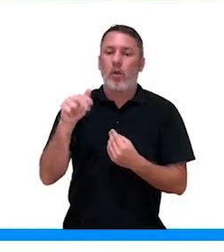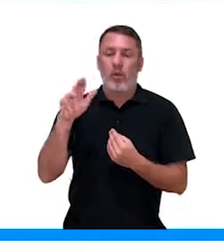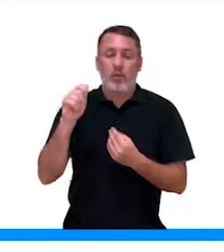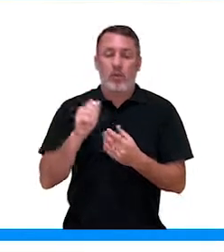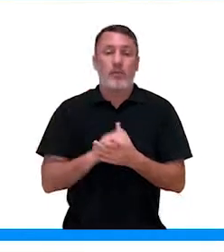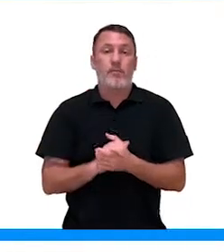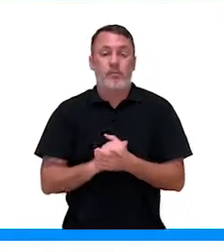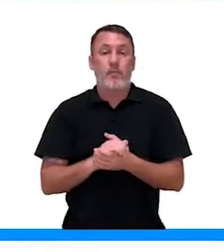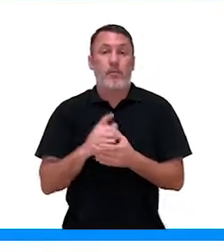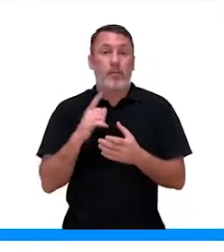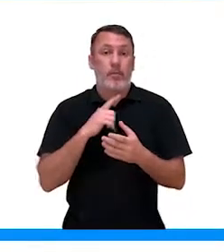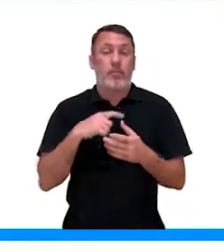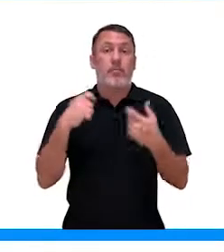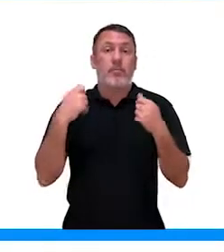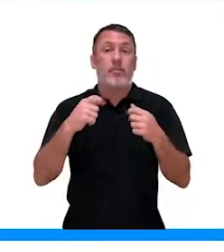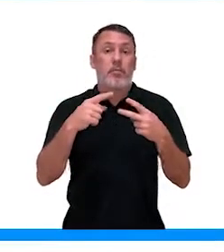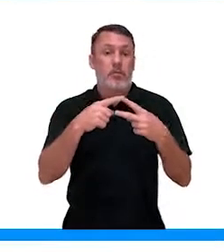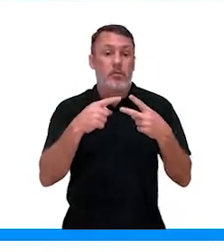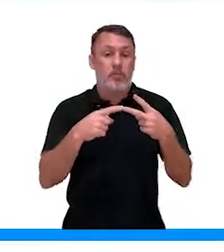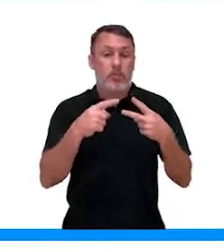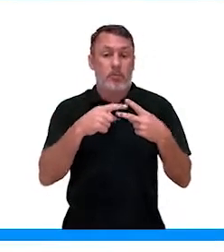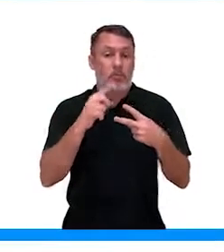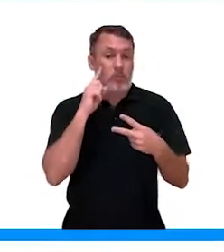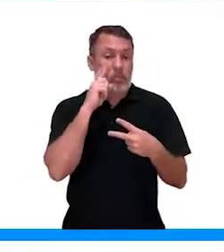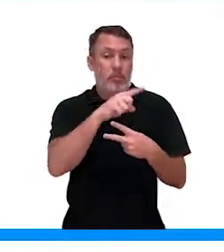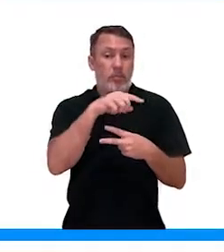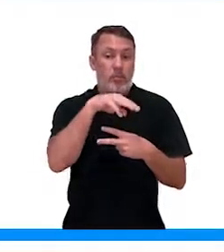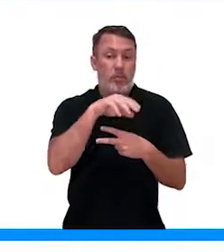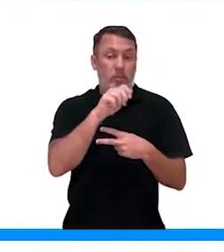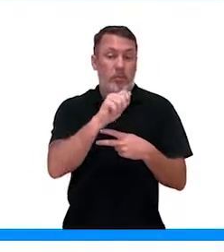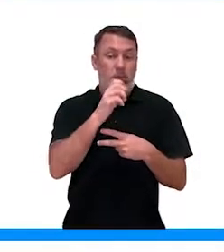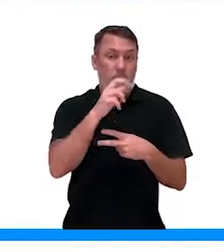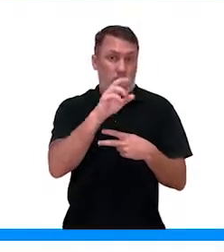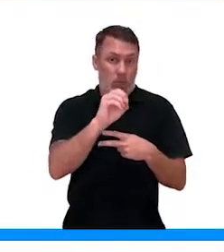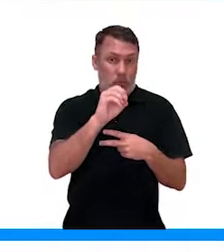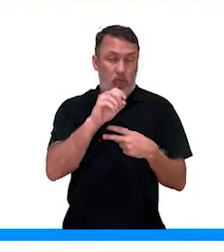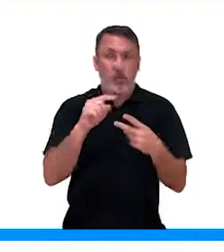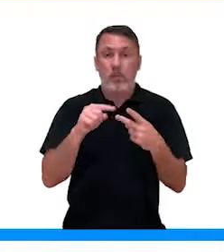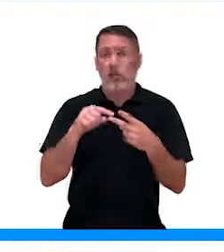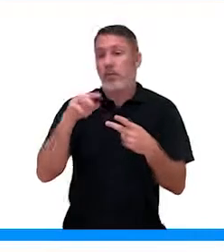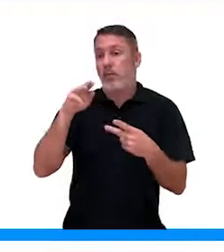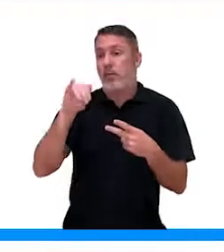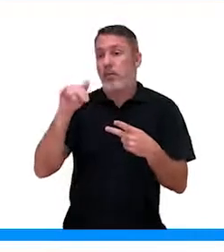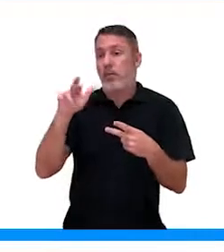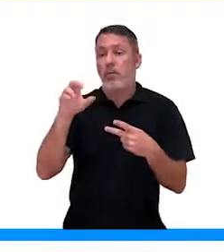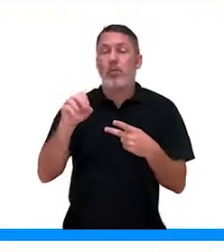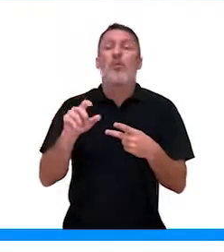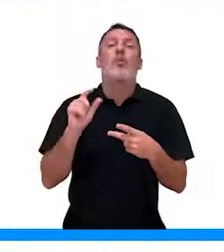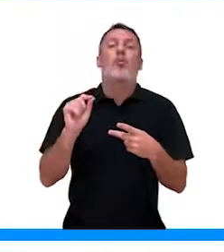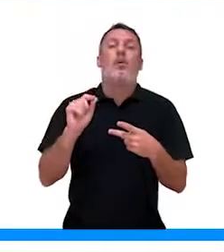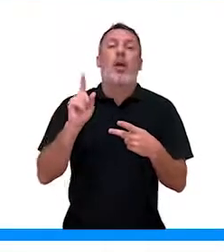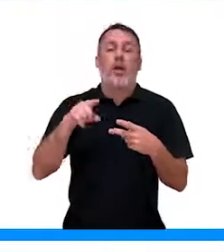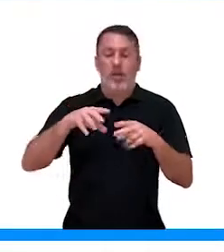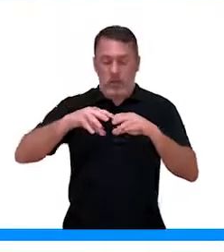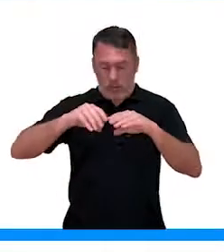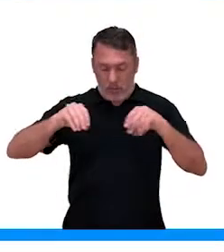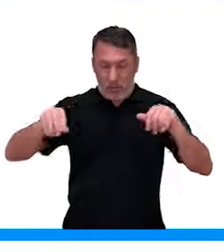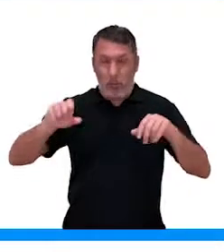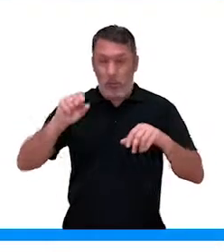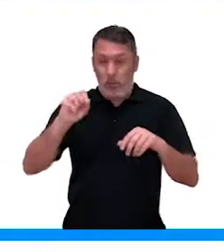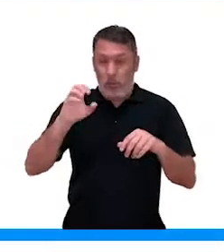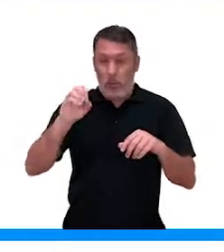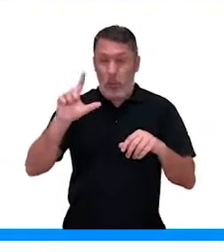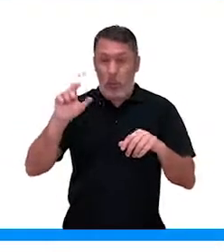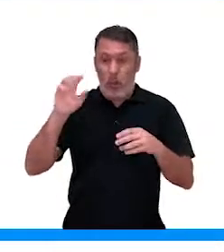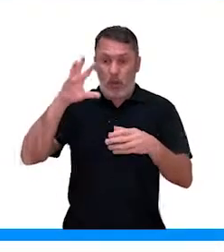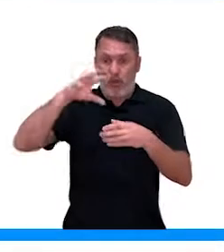Então elas vão necessitar de macroelementos e de microelementos, que são o elas vão retirar do solo para conseguir